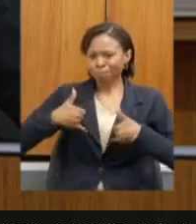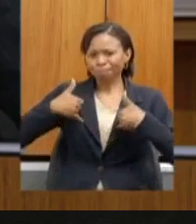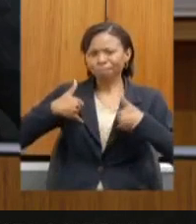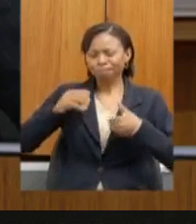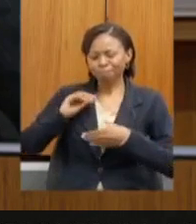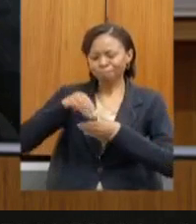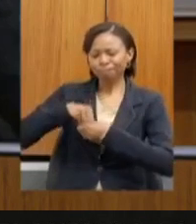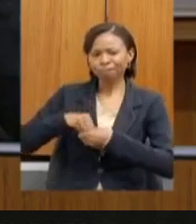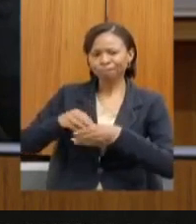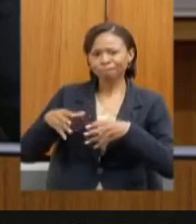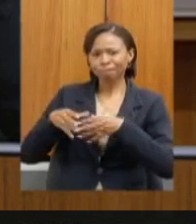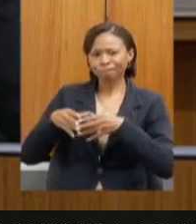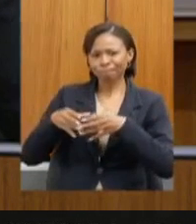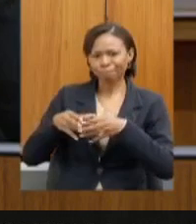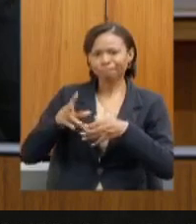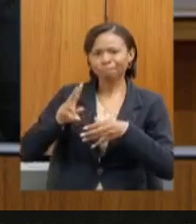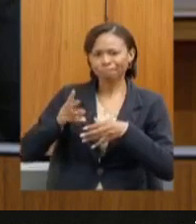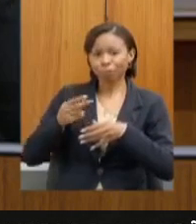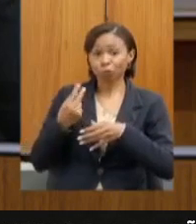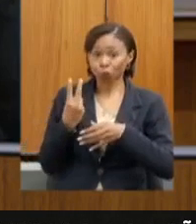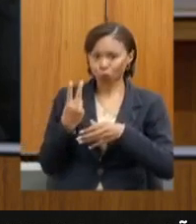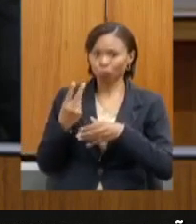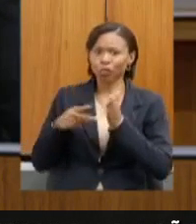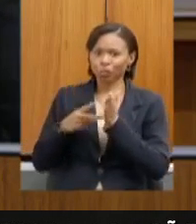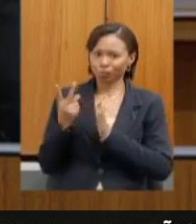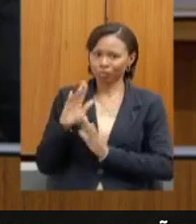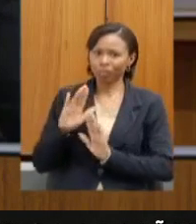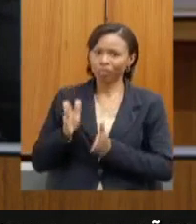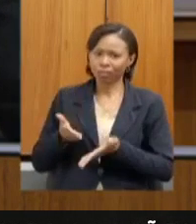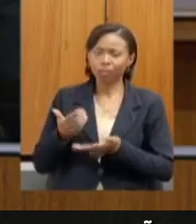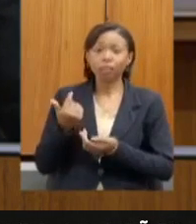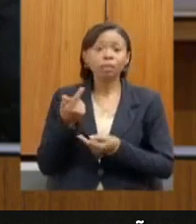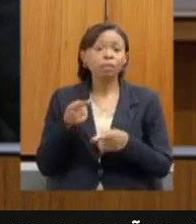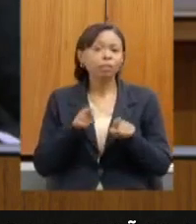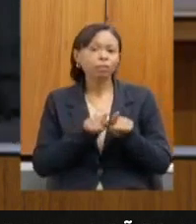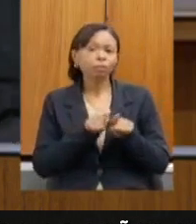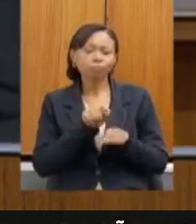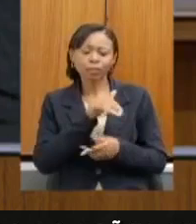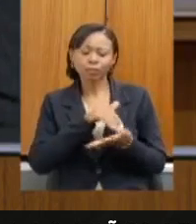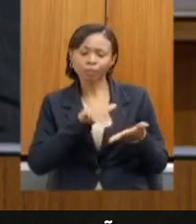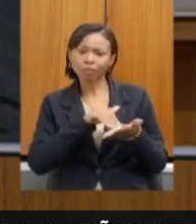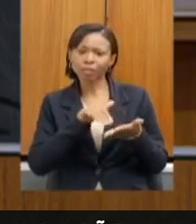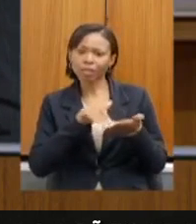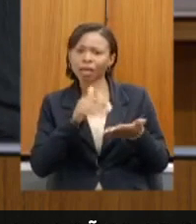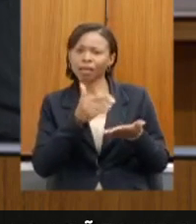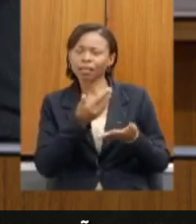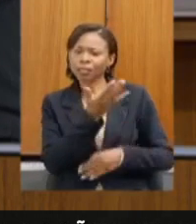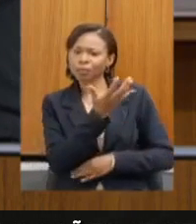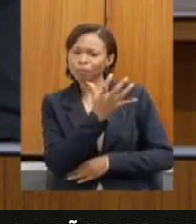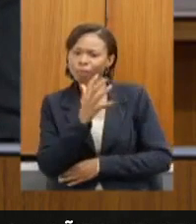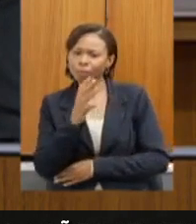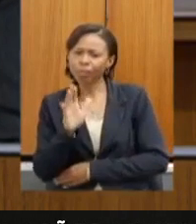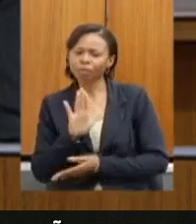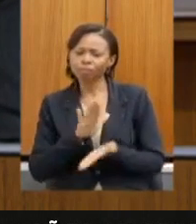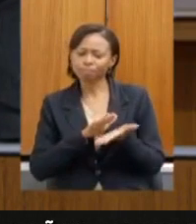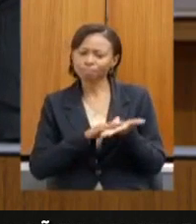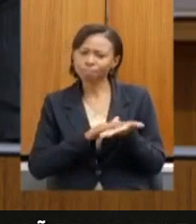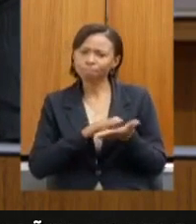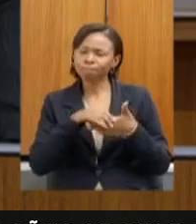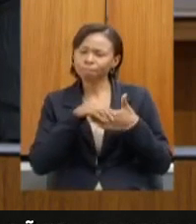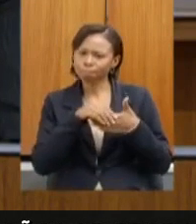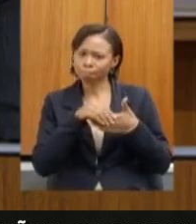dois mandatos como membro efetivo, cumprimenta a nossa secretária de Estado e Meio Ambiente, Marília Carvalho de Melo,